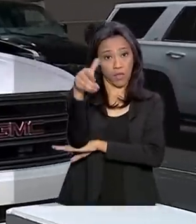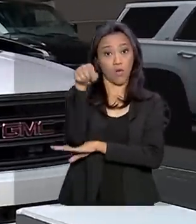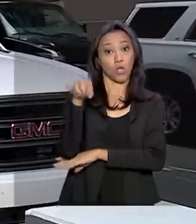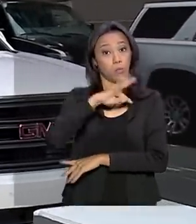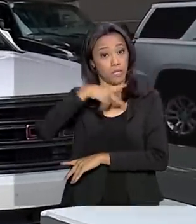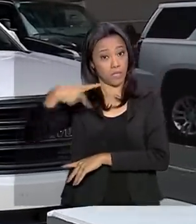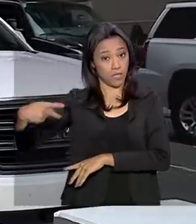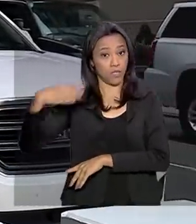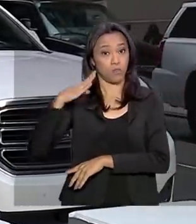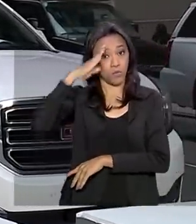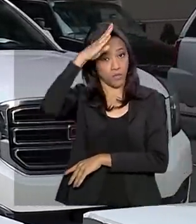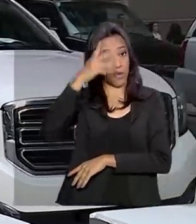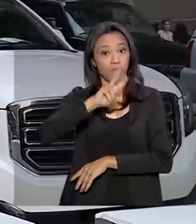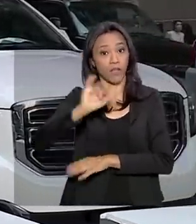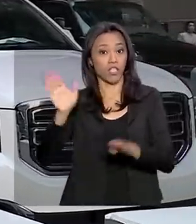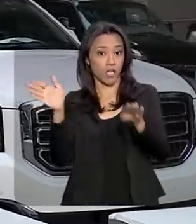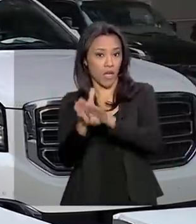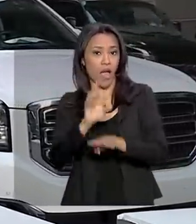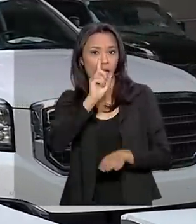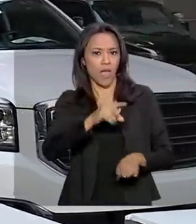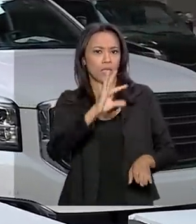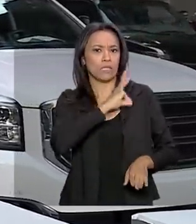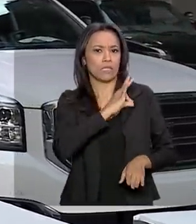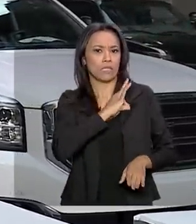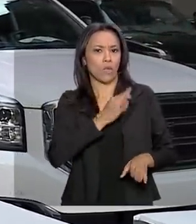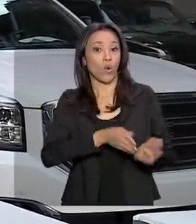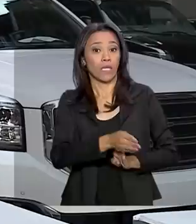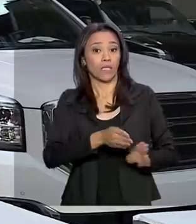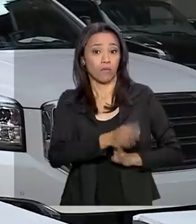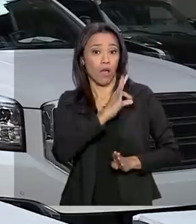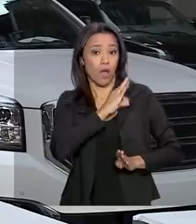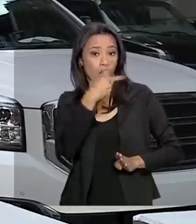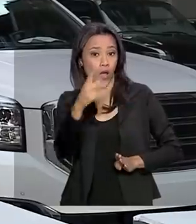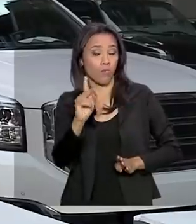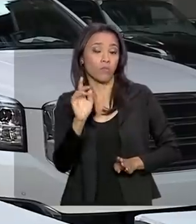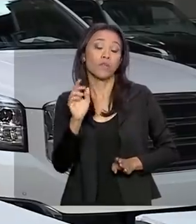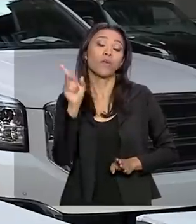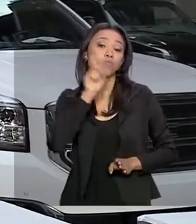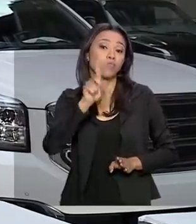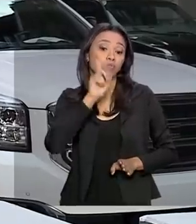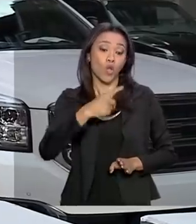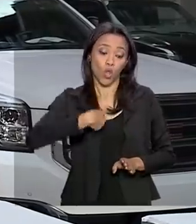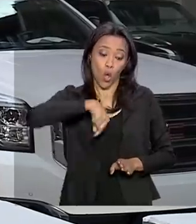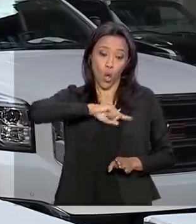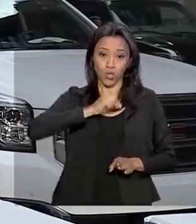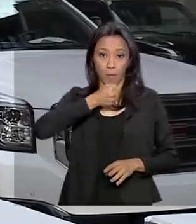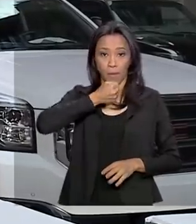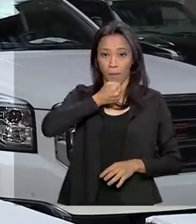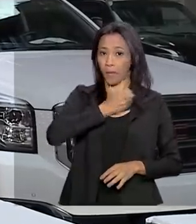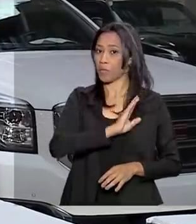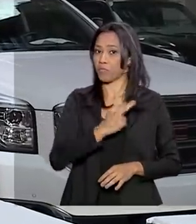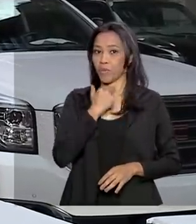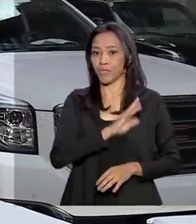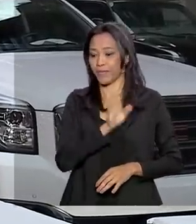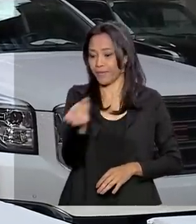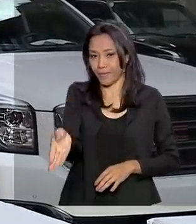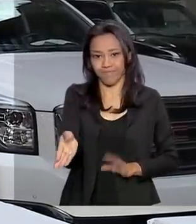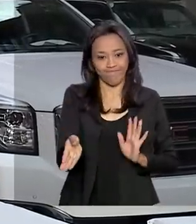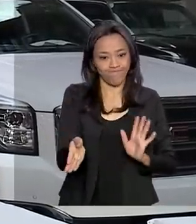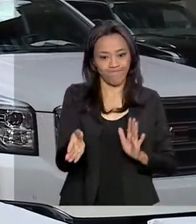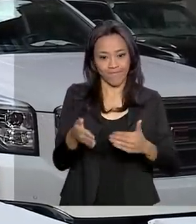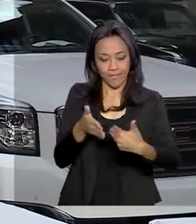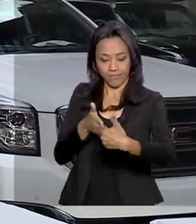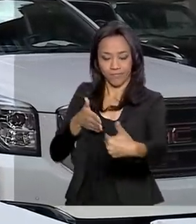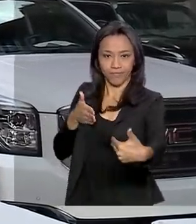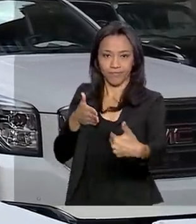determinação é do Serviço Secreto Americano, portanto nós também não podemos entrar aqui nessa área restrita. Amanhã é o dia